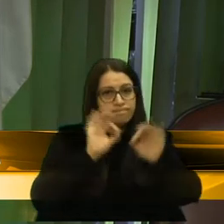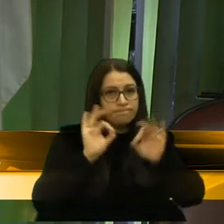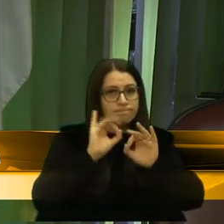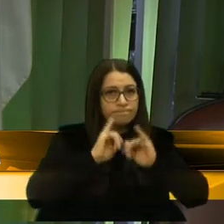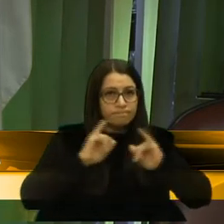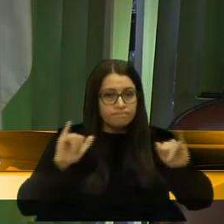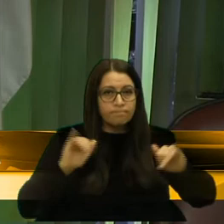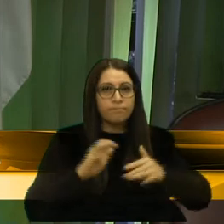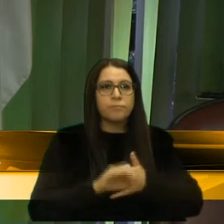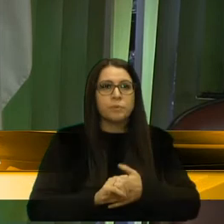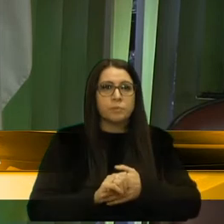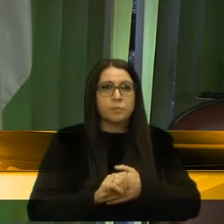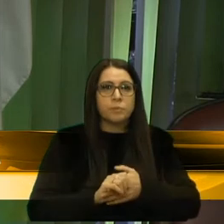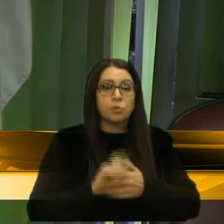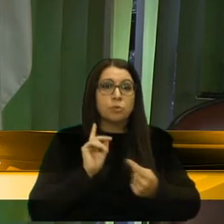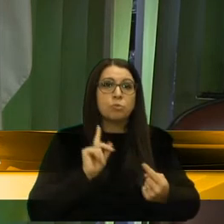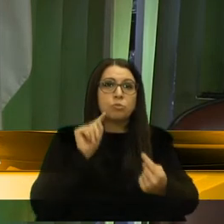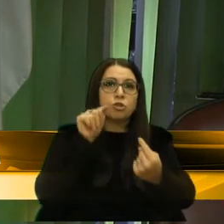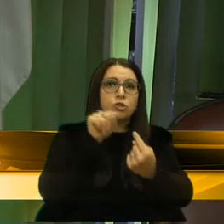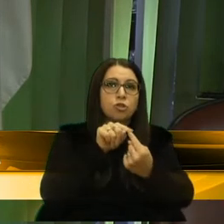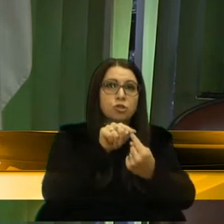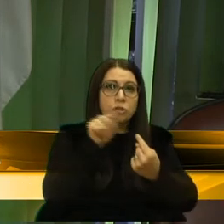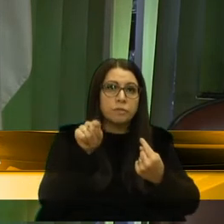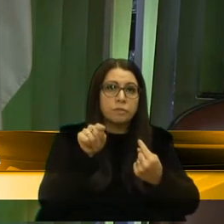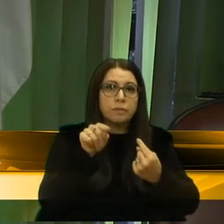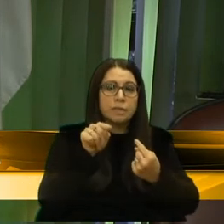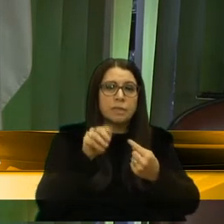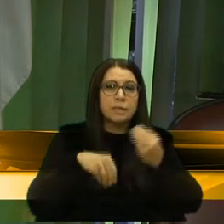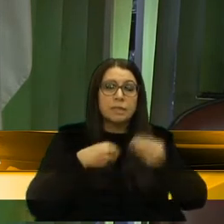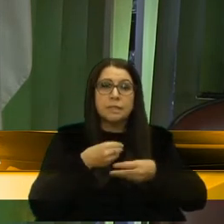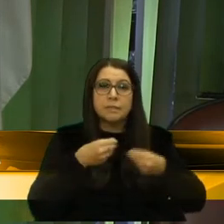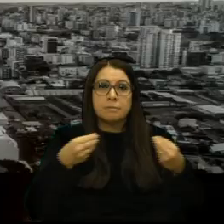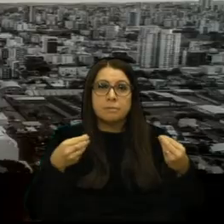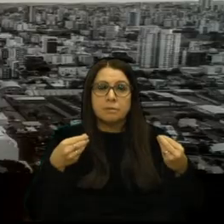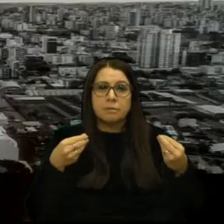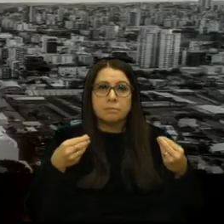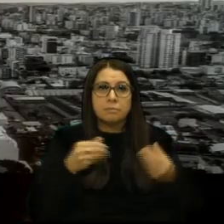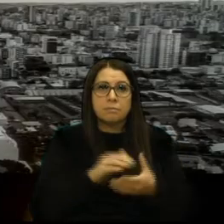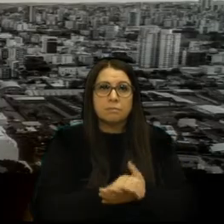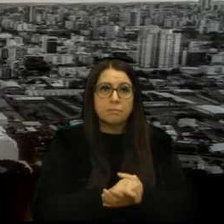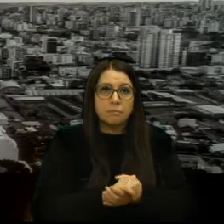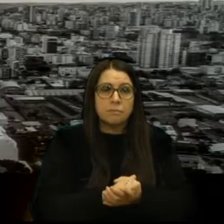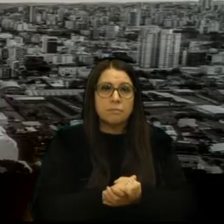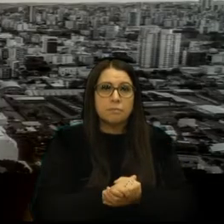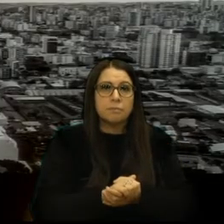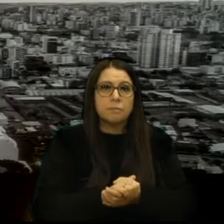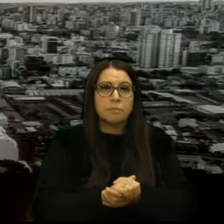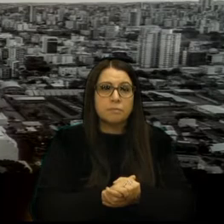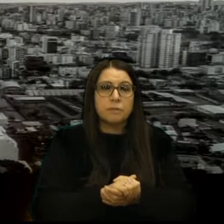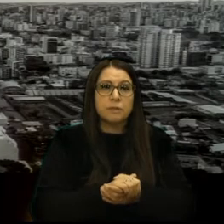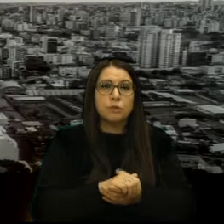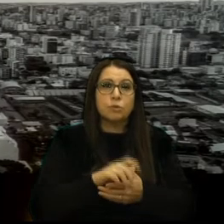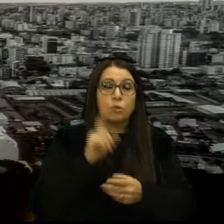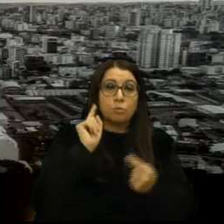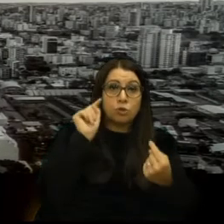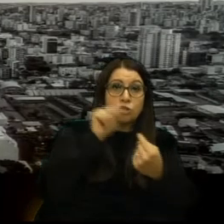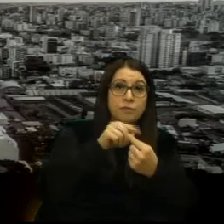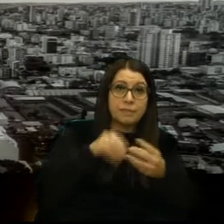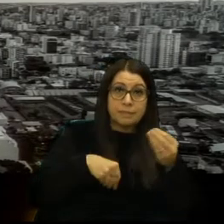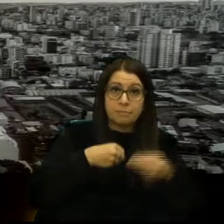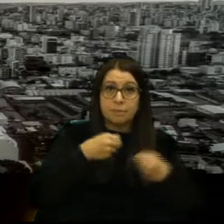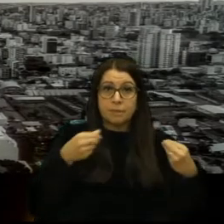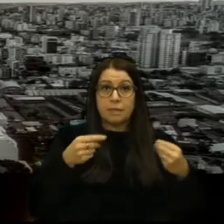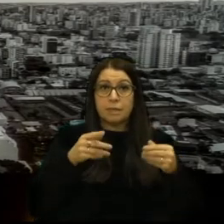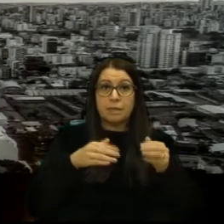campanha. O objetivo é sensibilizar... Vou ter que tirar isso aqui para poder... O objetivo é sensibilizar,